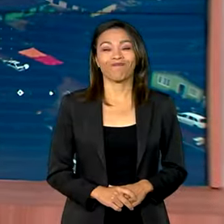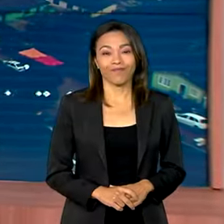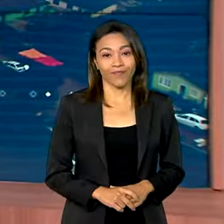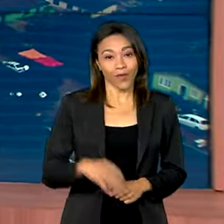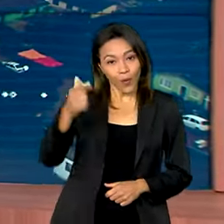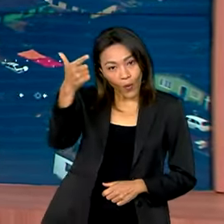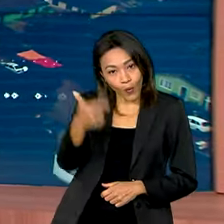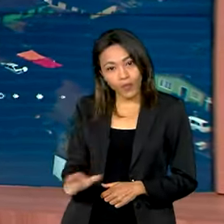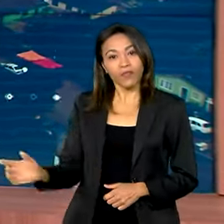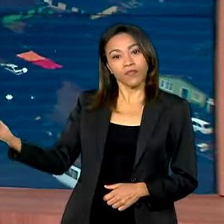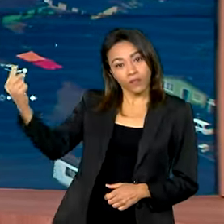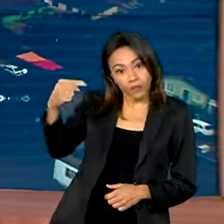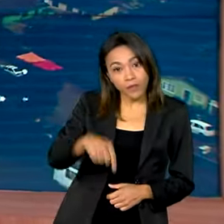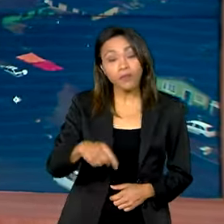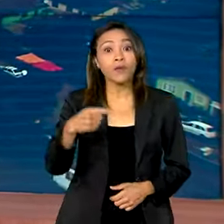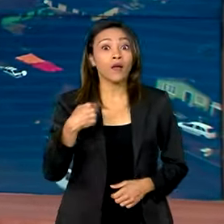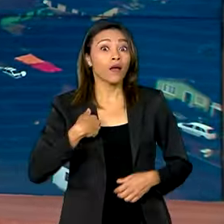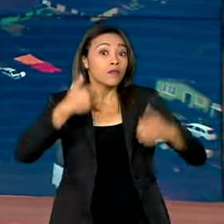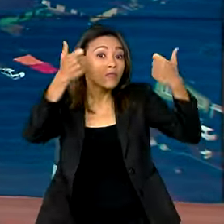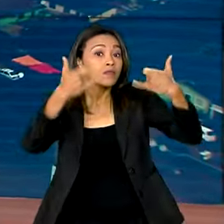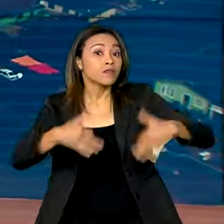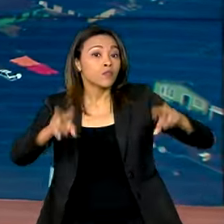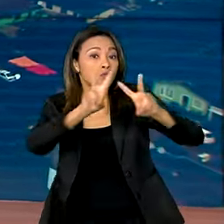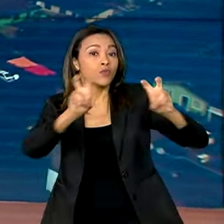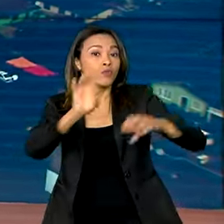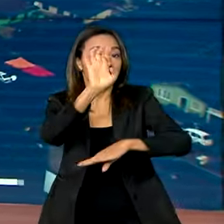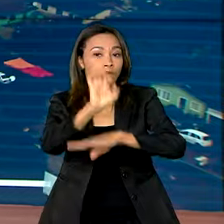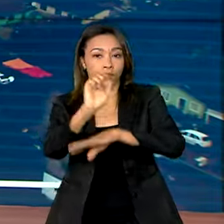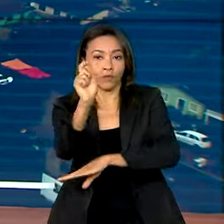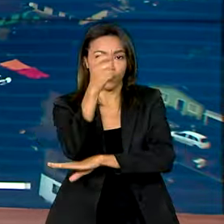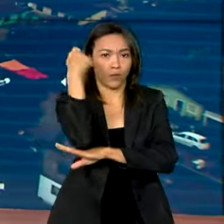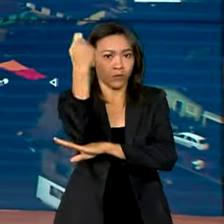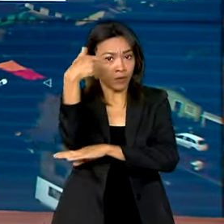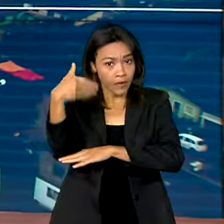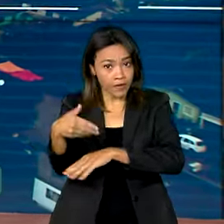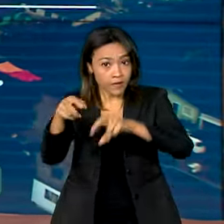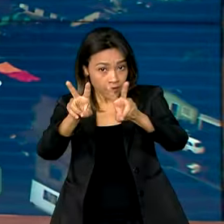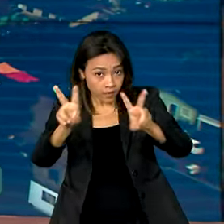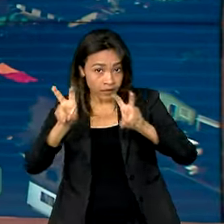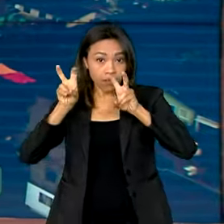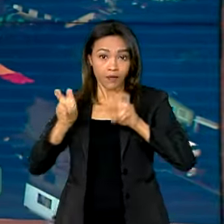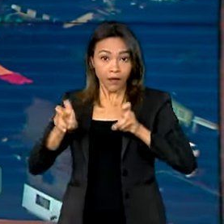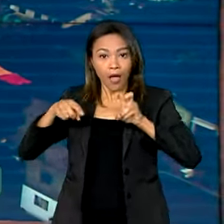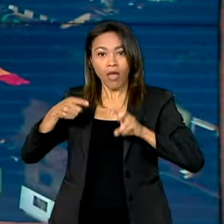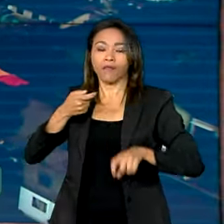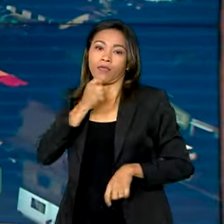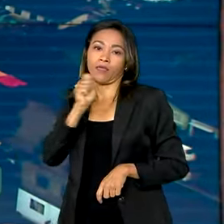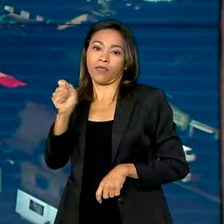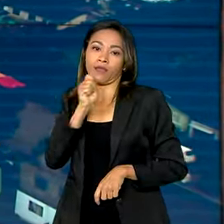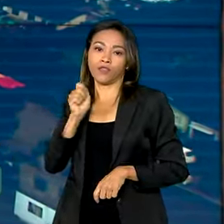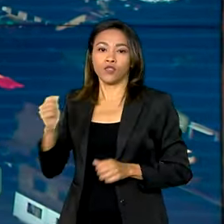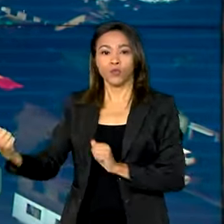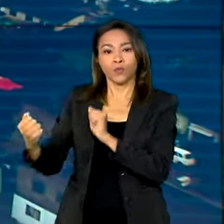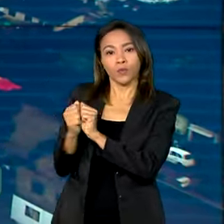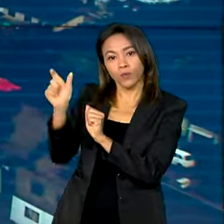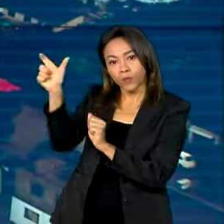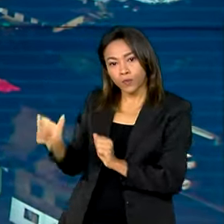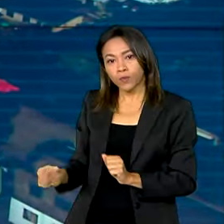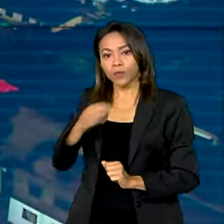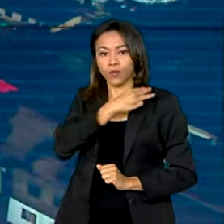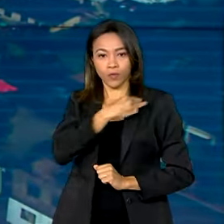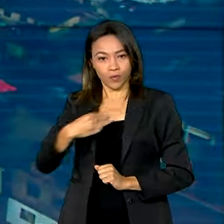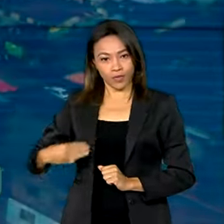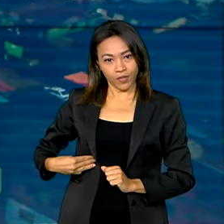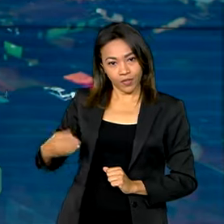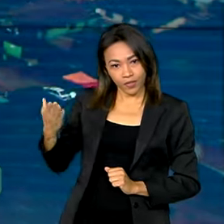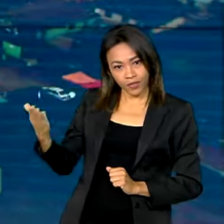Estamos de volta e vamos falar agora do Rio Grande do Sul. O assunto foi tema da entrevista do ministro do Desenvolvimento Social ao programa A